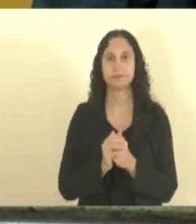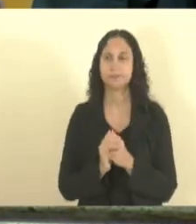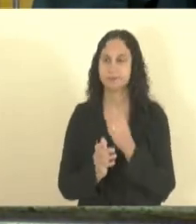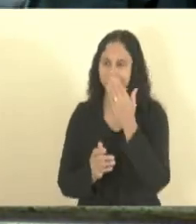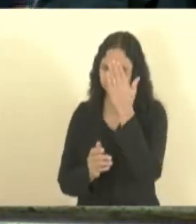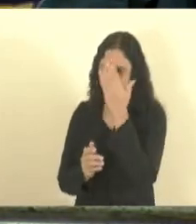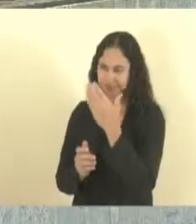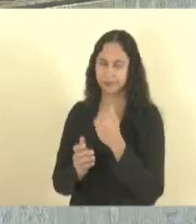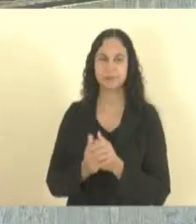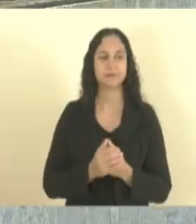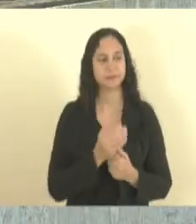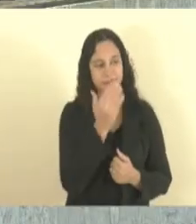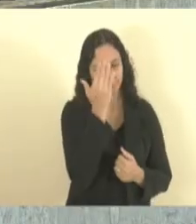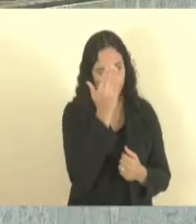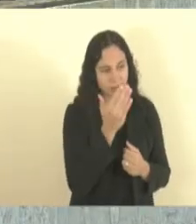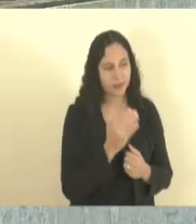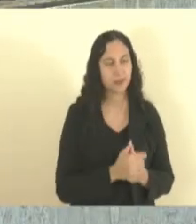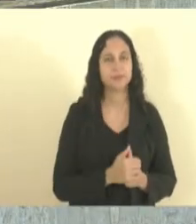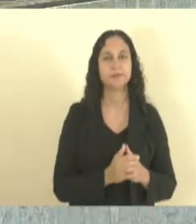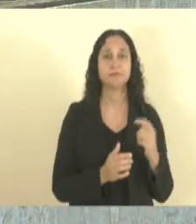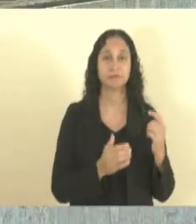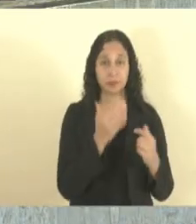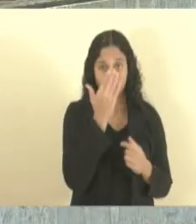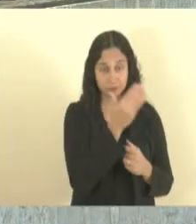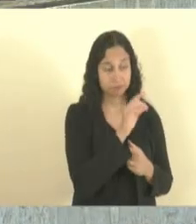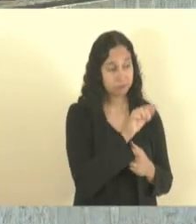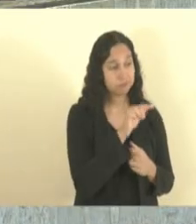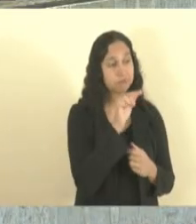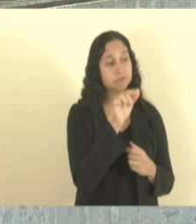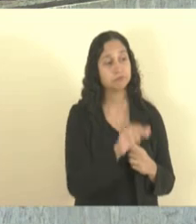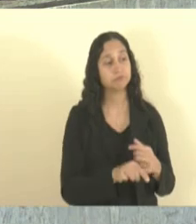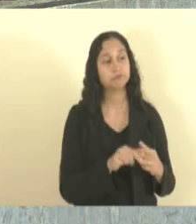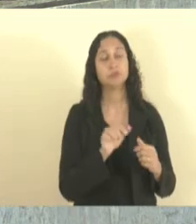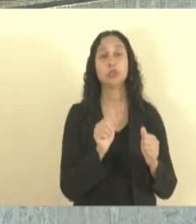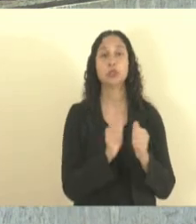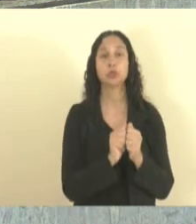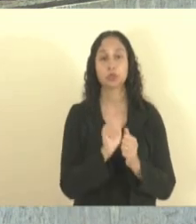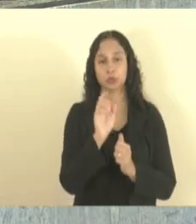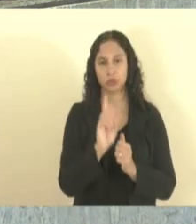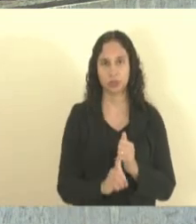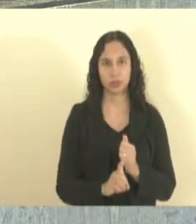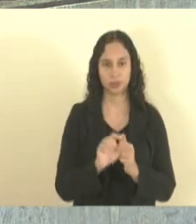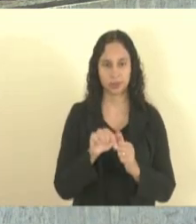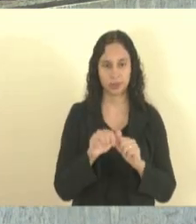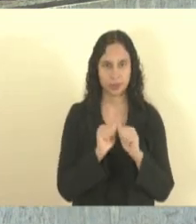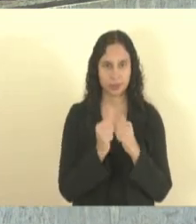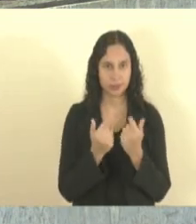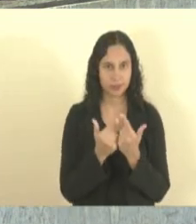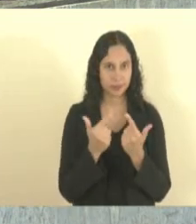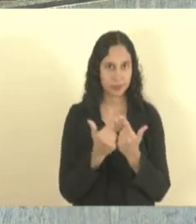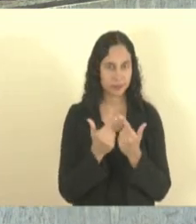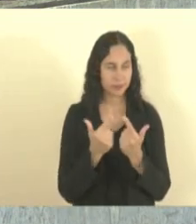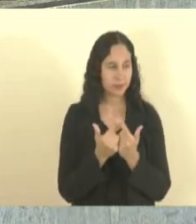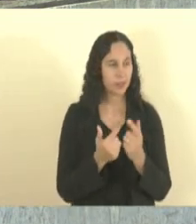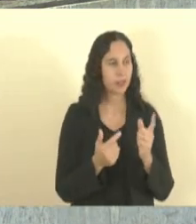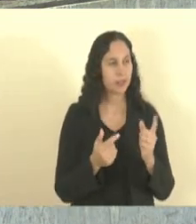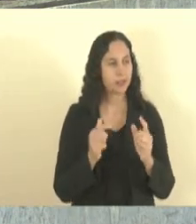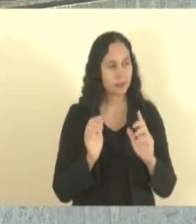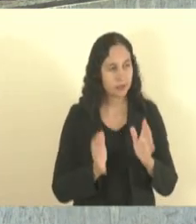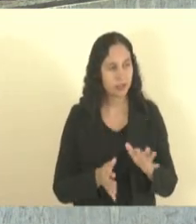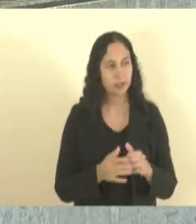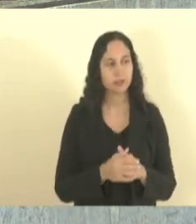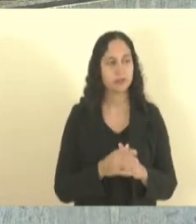obrigado Juliano faz um trabalho brilhante na frente da diretoria já trouxe aqui embaixadores